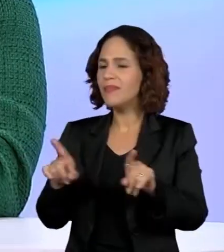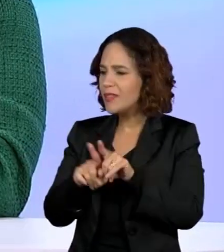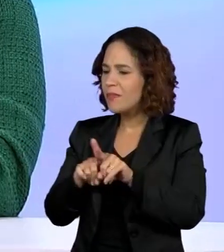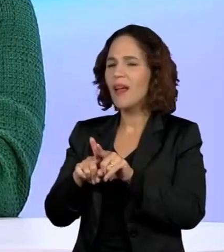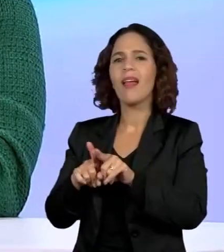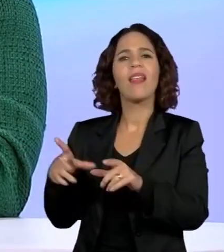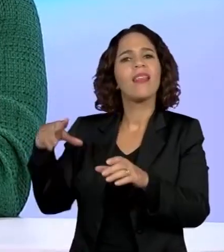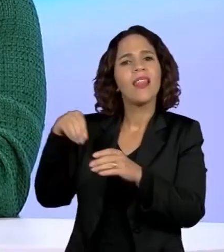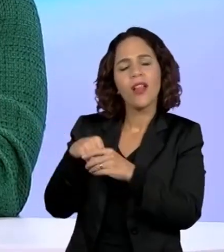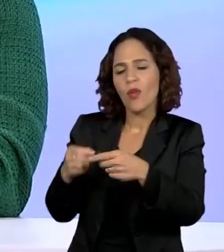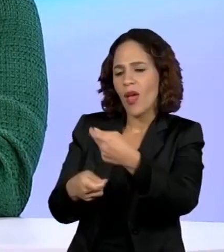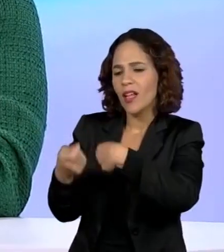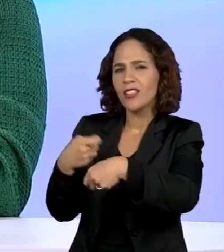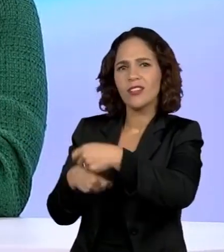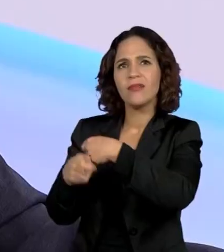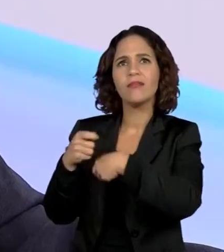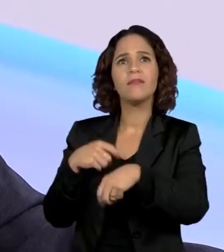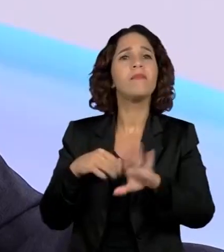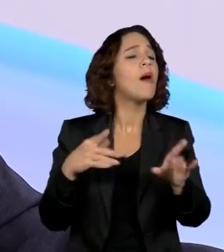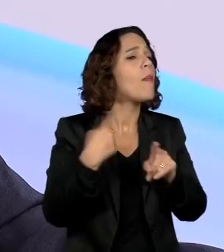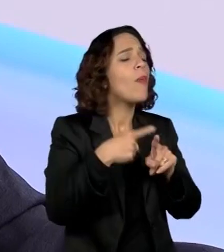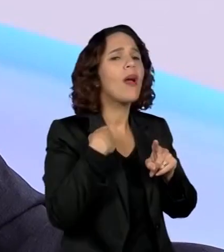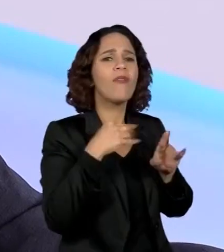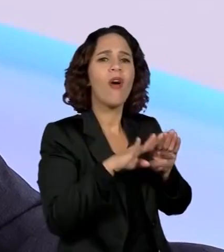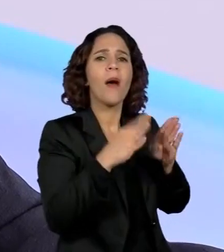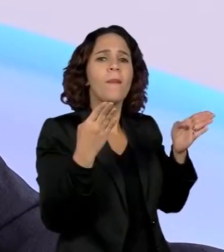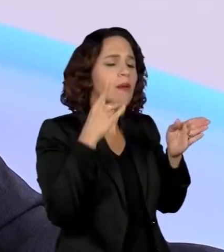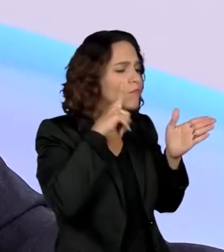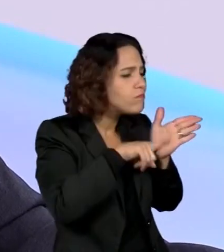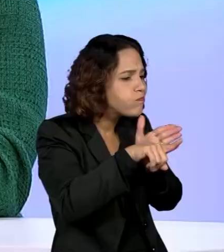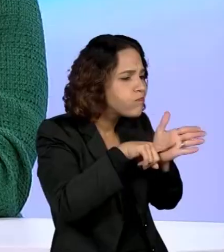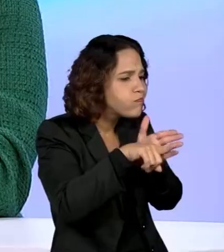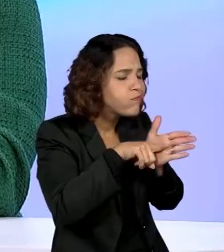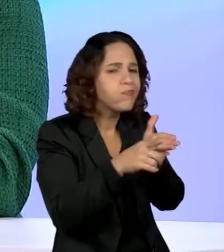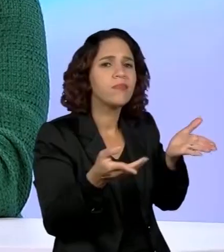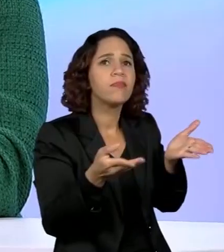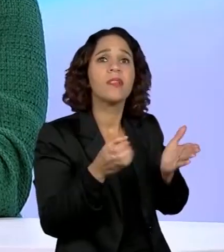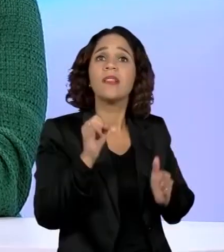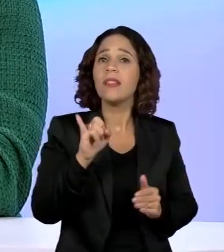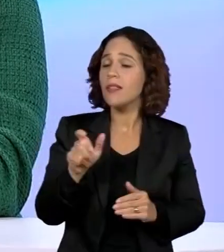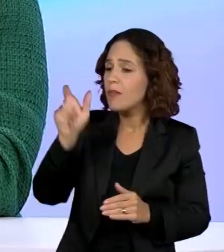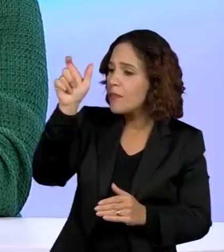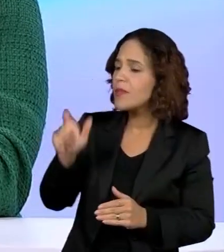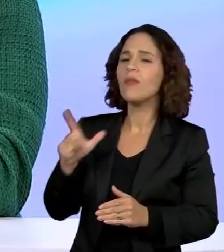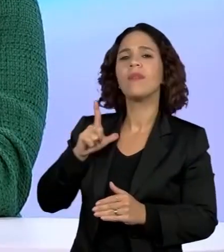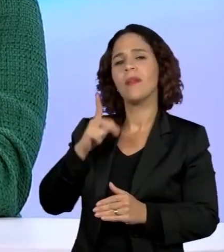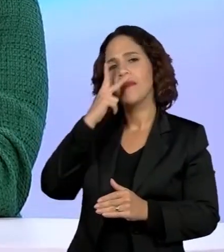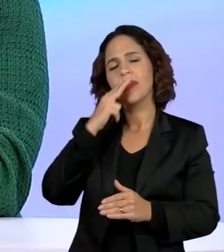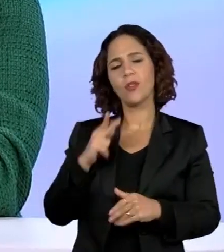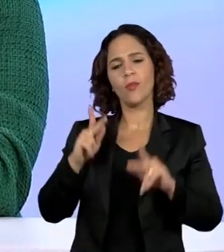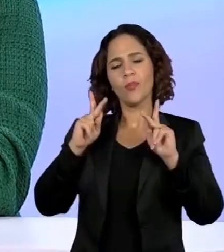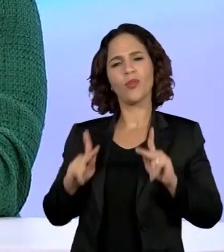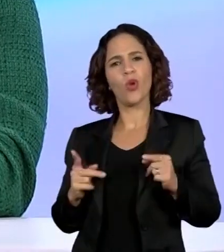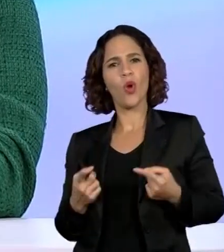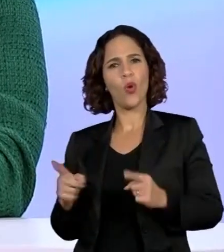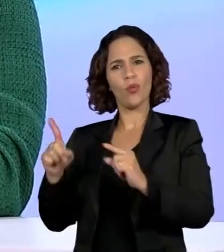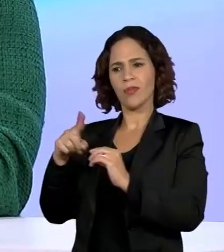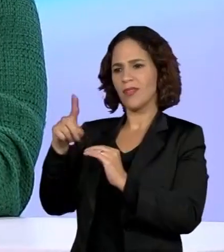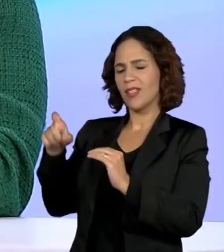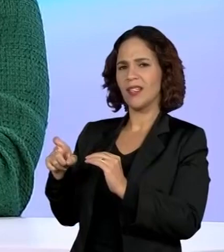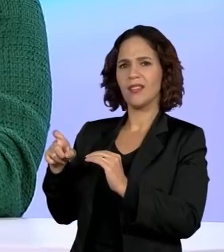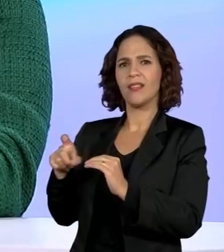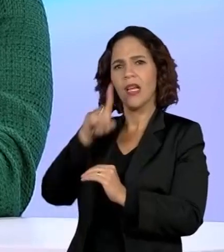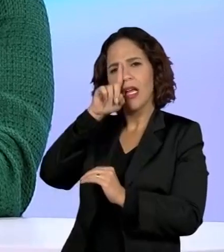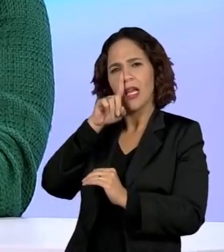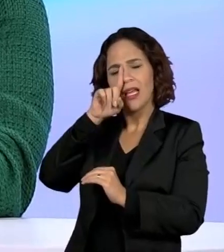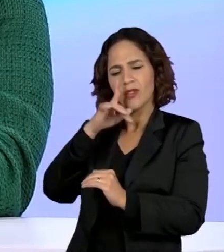administrativo? Mas por que eu abriria um processo administrativo contra Se o pesquisador tem uma postura anticientífica que coloca a saúde pública